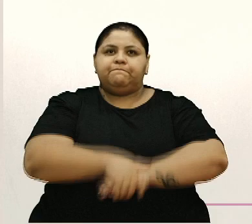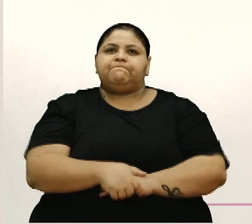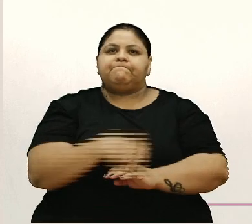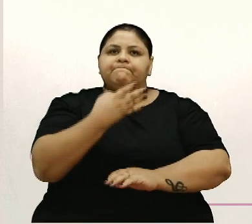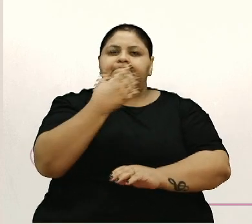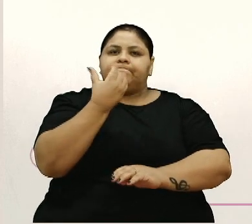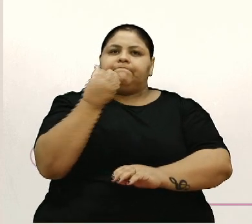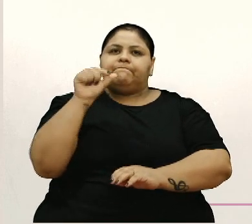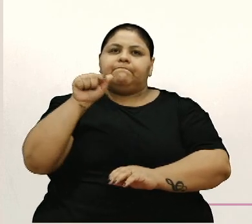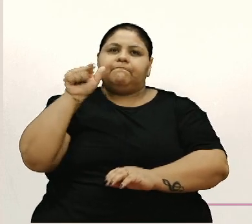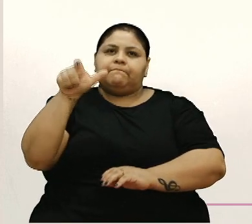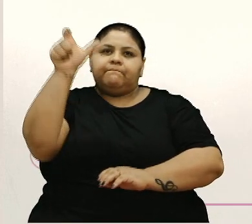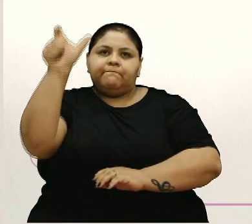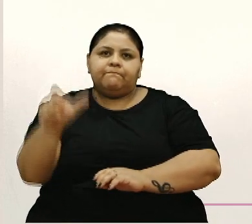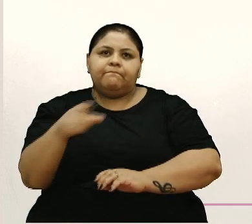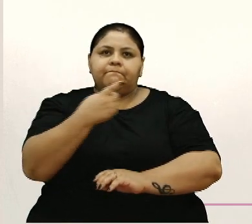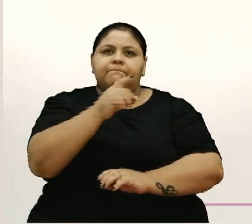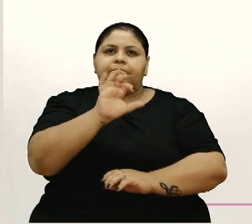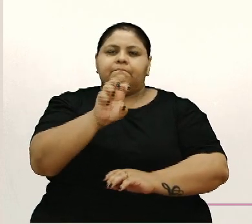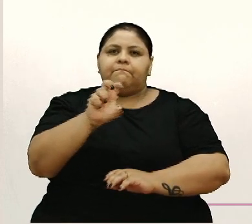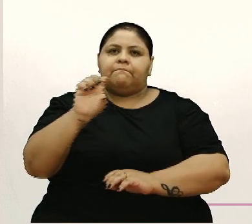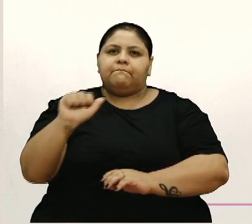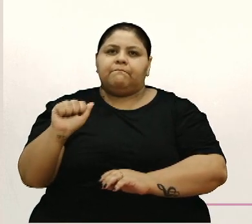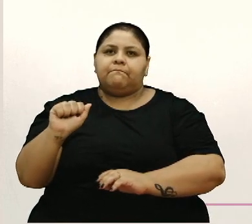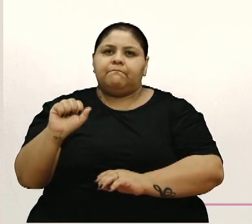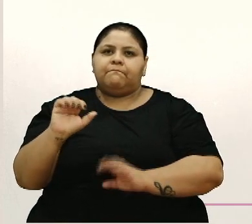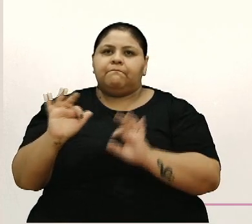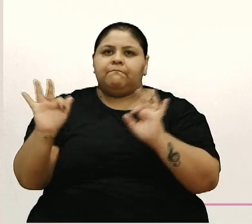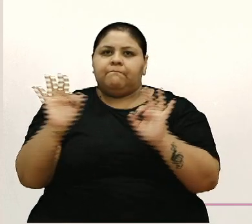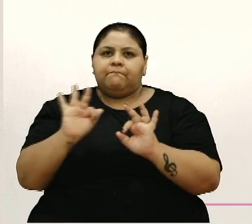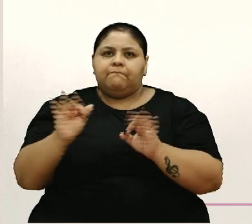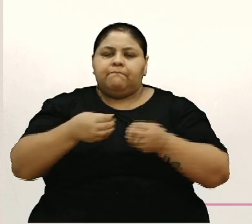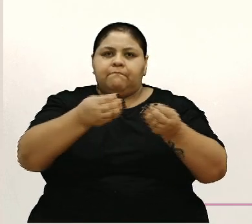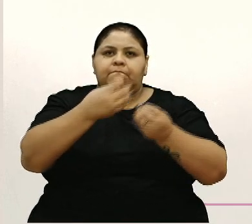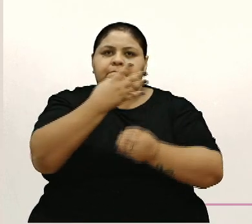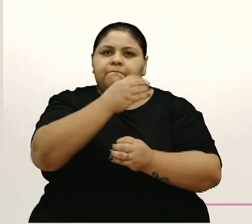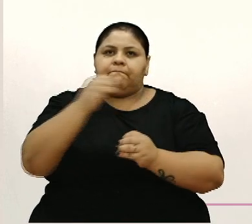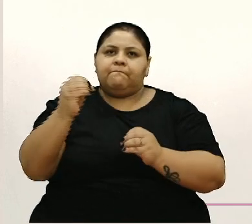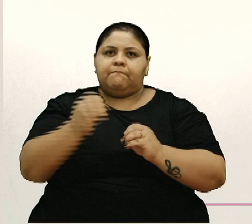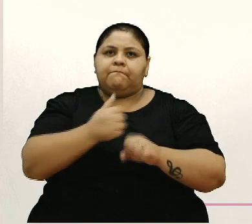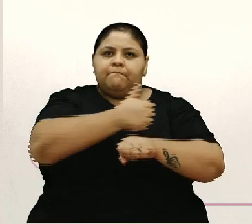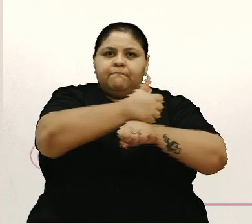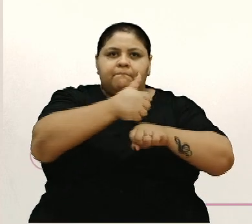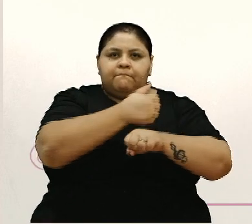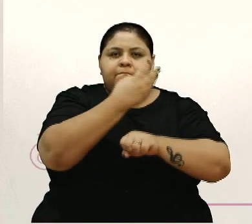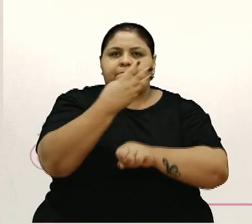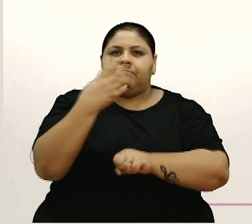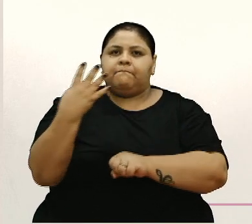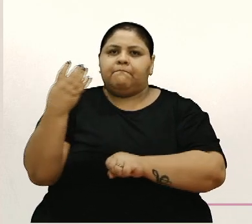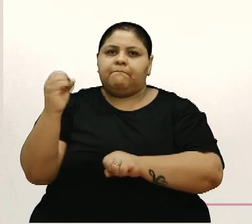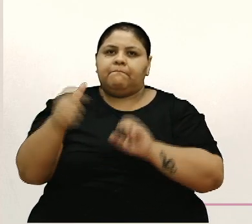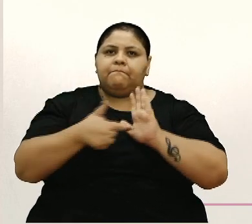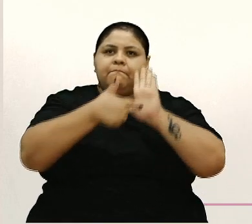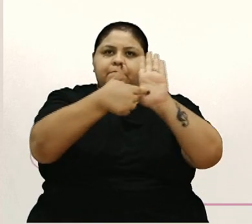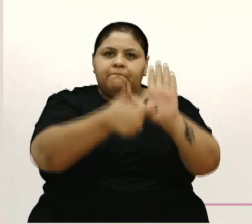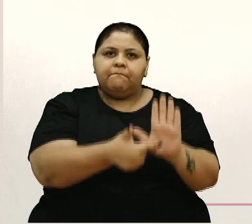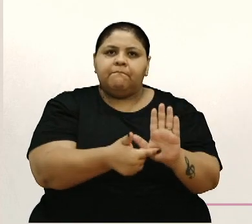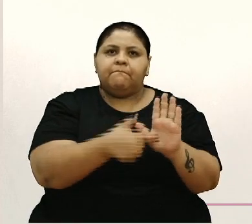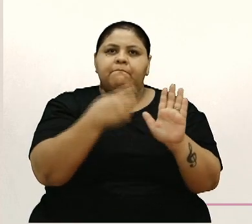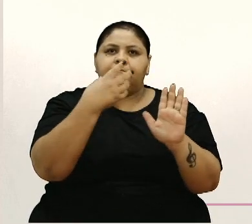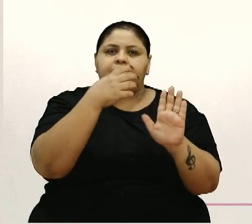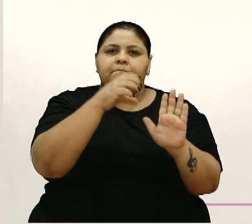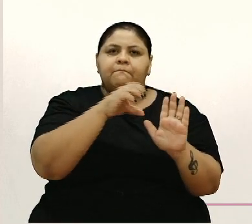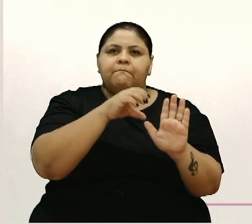460 mil visitantes, 150 aneladas de uvas, 400 expositores, 340 apresentações artísticas em 18 dias de evento, 2